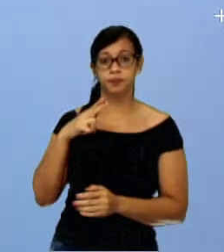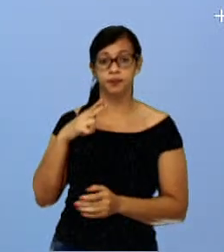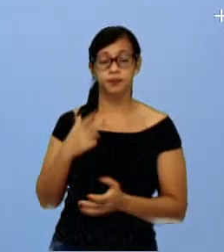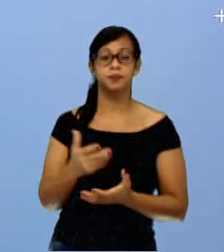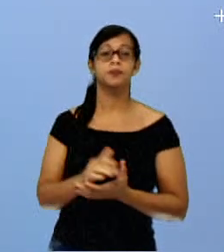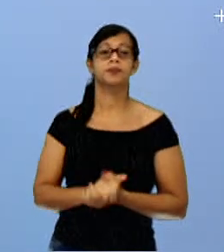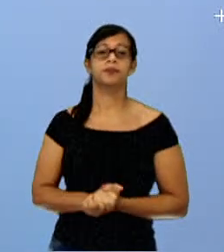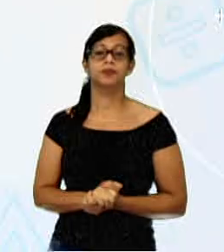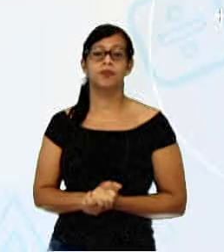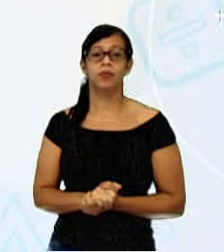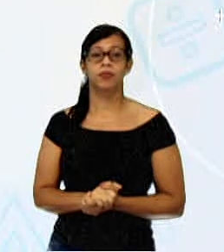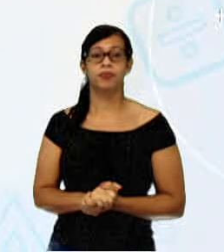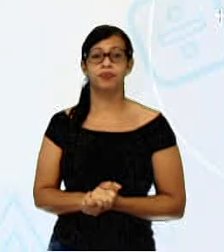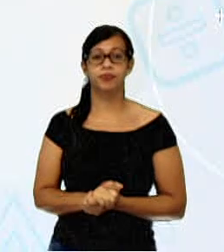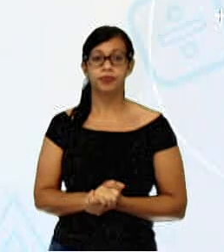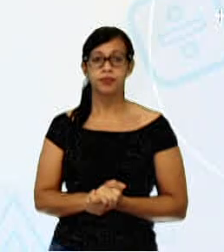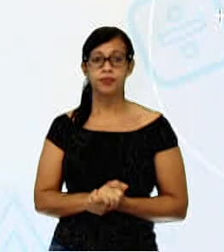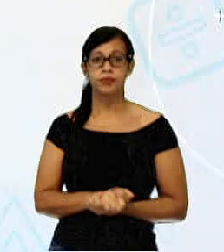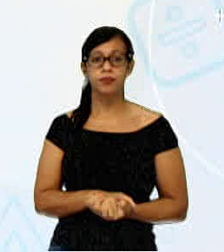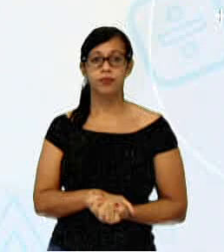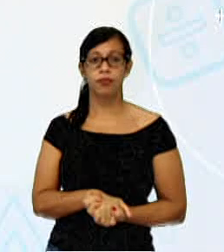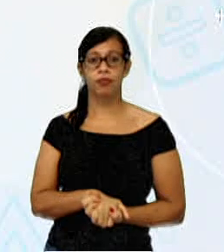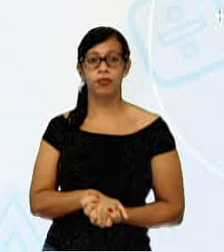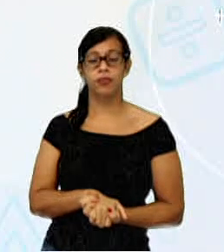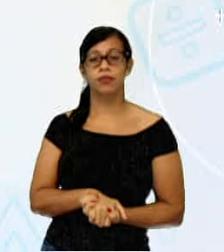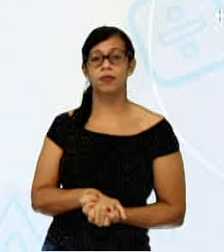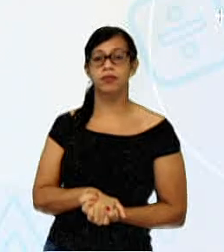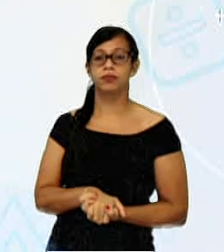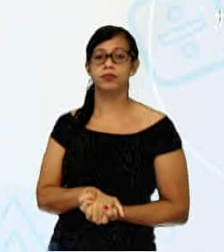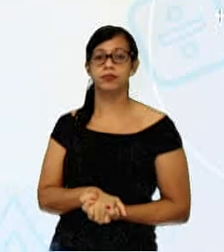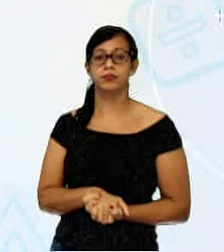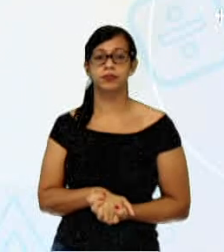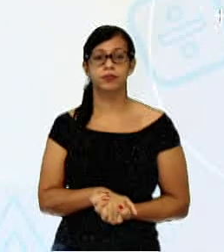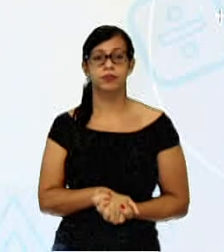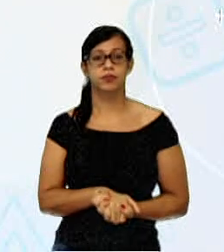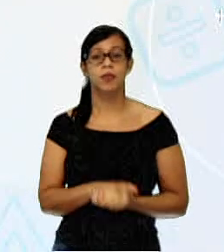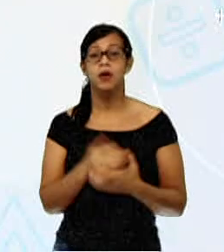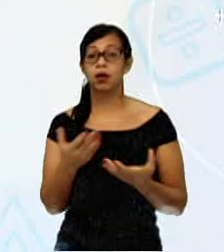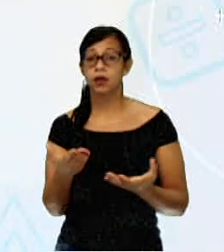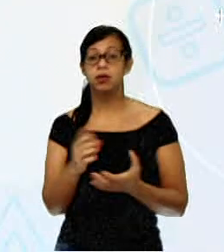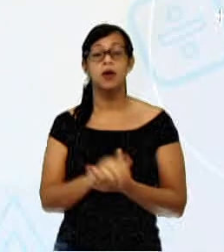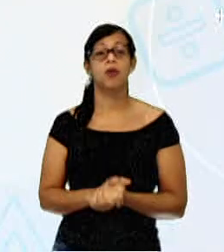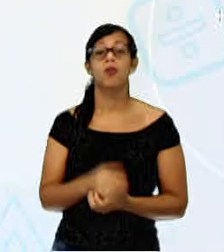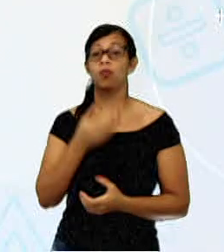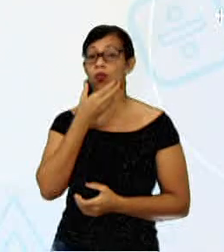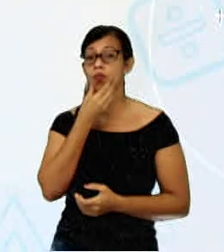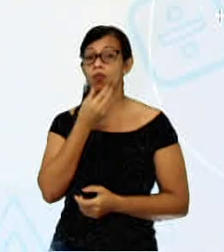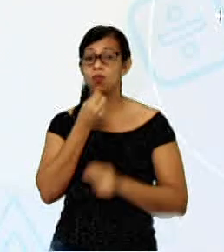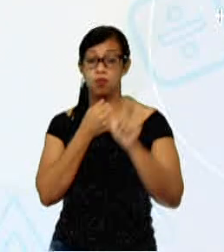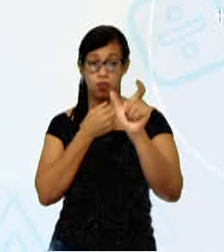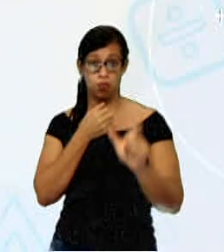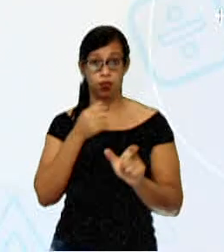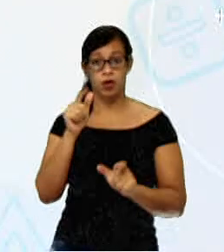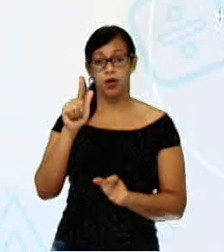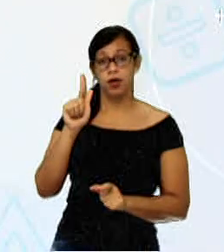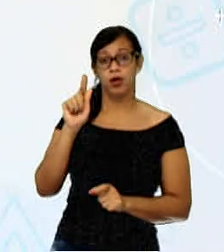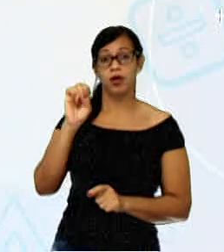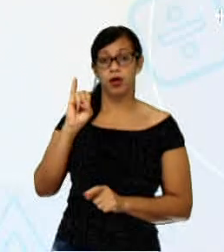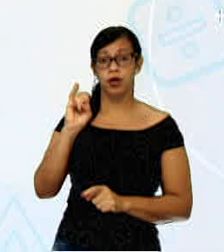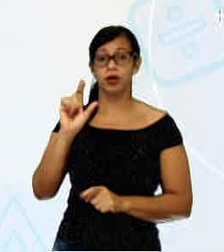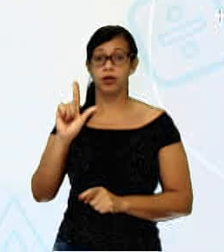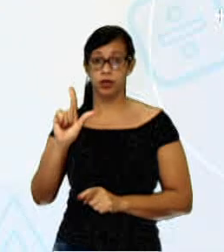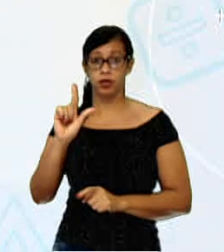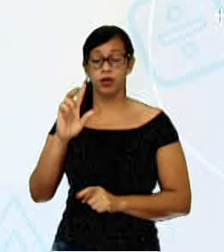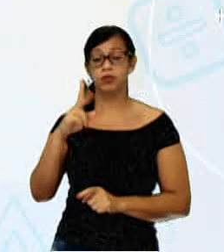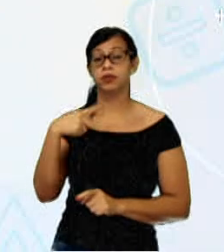Grande admirador da tinta nanquim, por suas qualidades, ele afirma, ele tem uma afirmação que ele fala assim, da